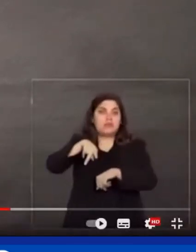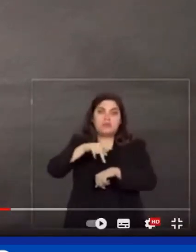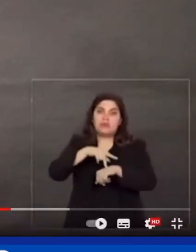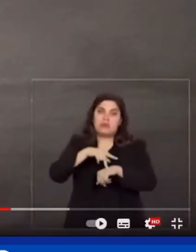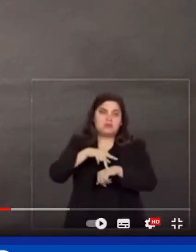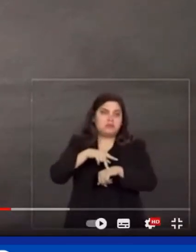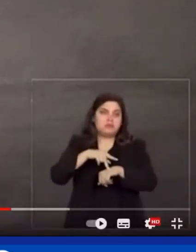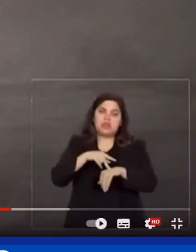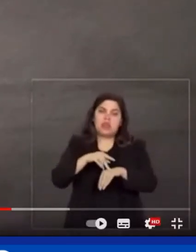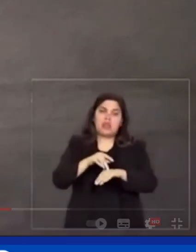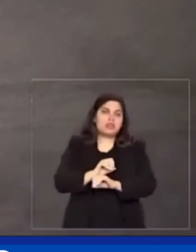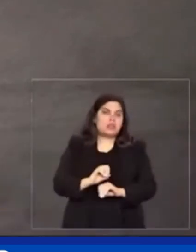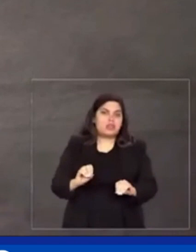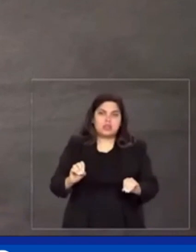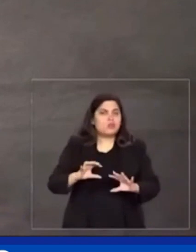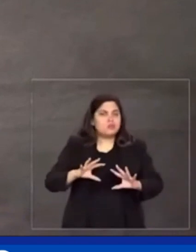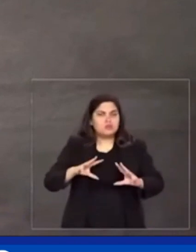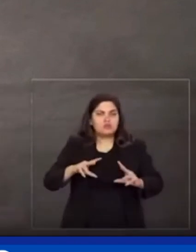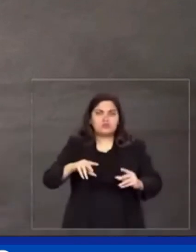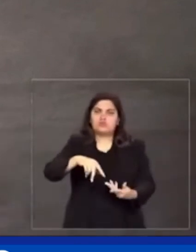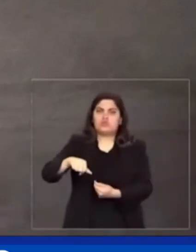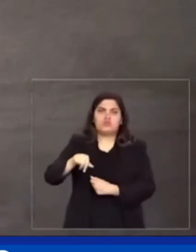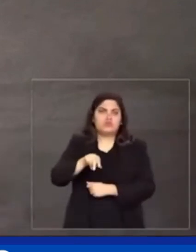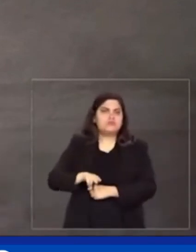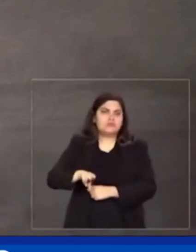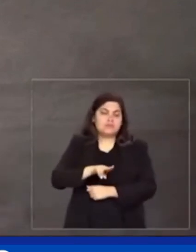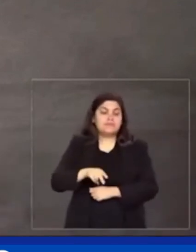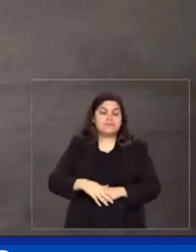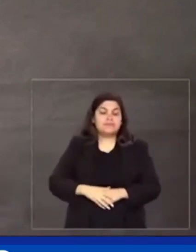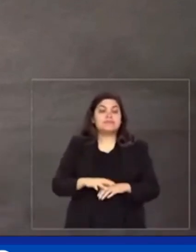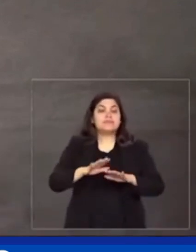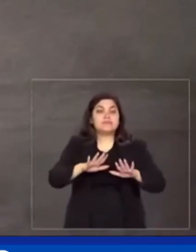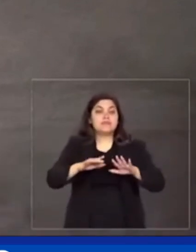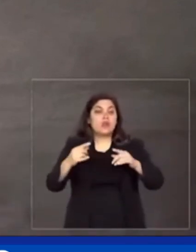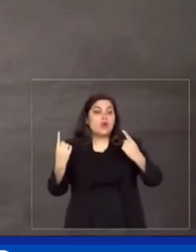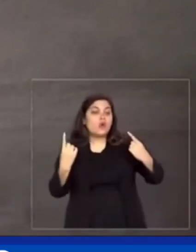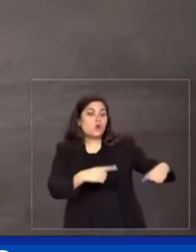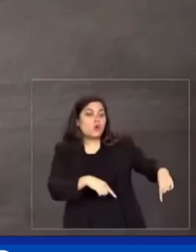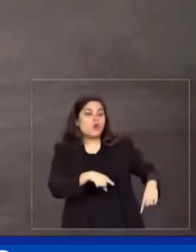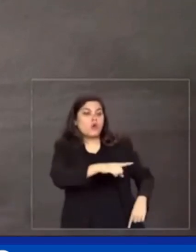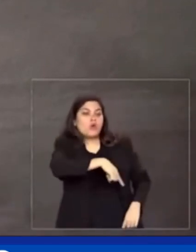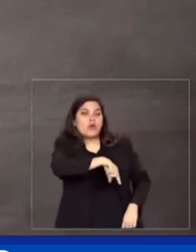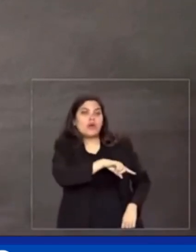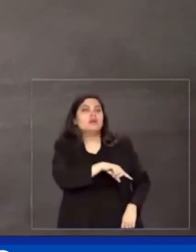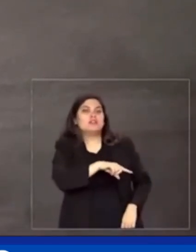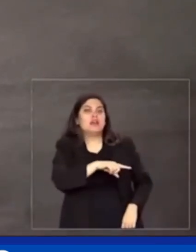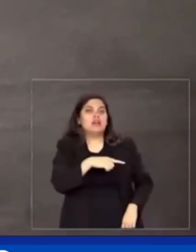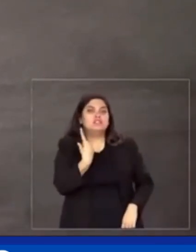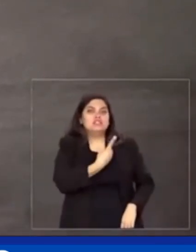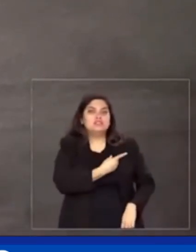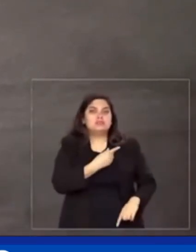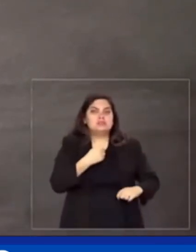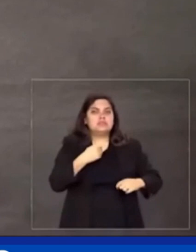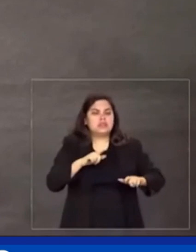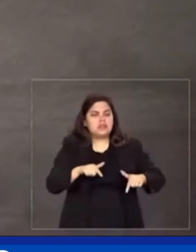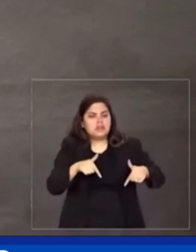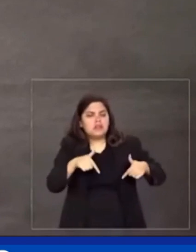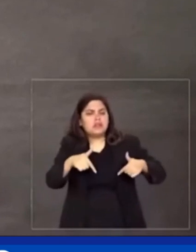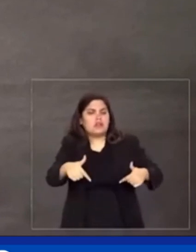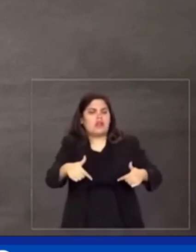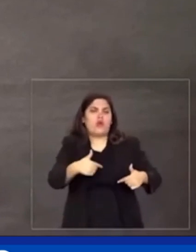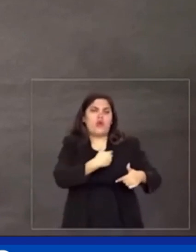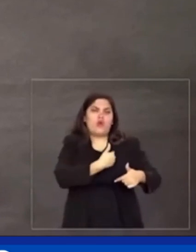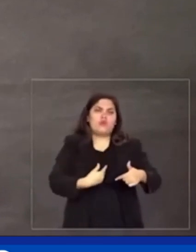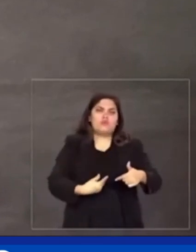fronteiras. O combate, portanto, precisa ser dar mais trincheiras de governança global